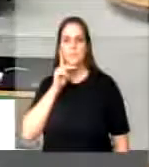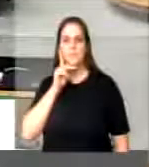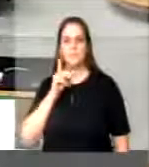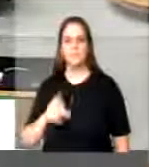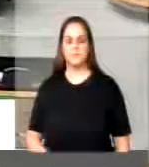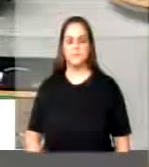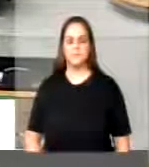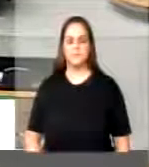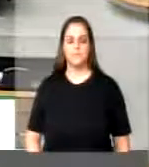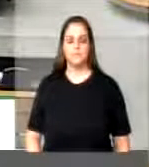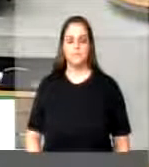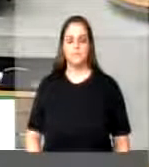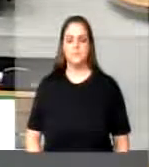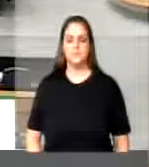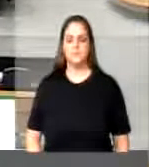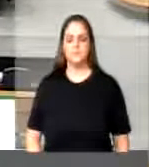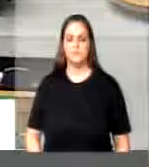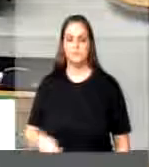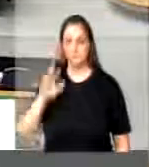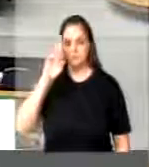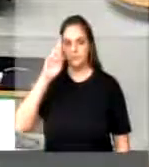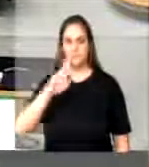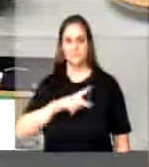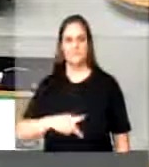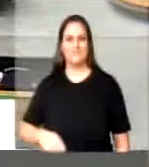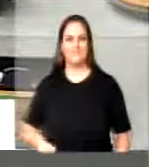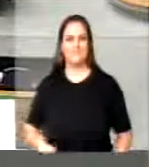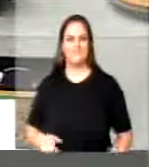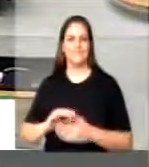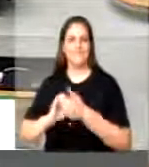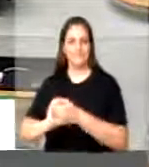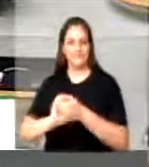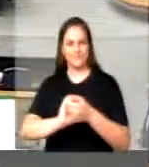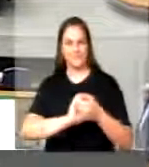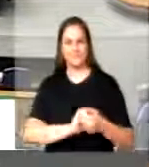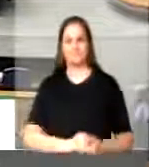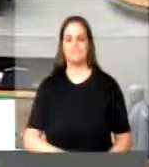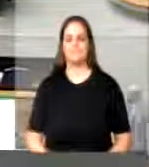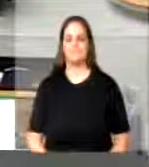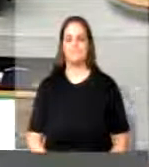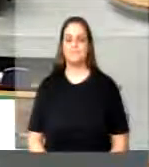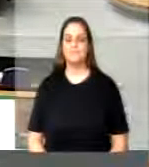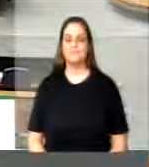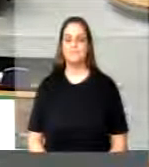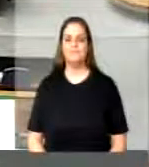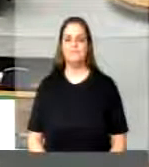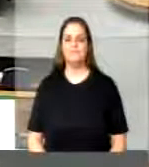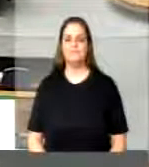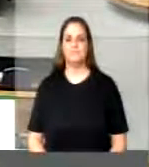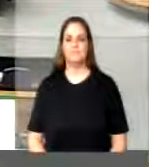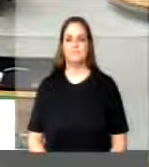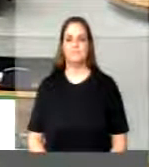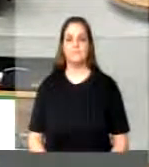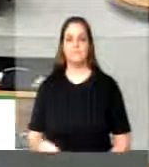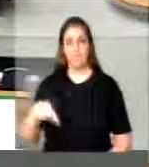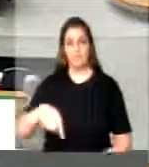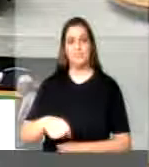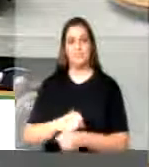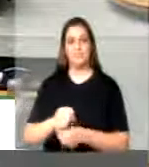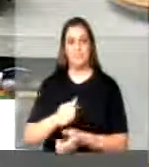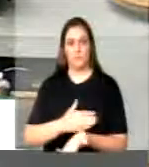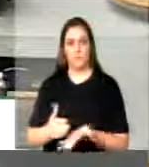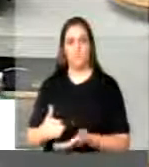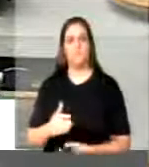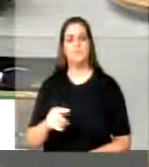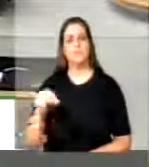Senhor presidente, colegas parlamentares, neste início de 2017, o debate no